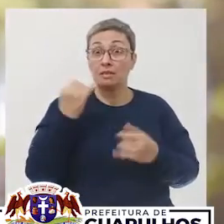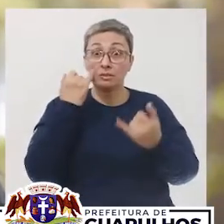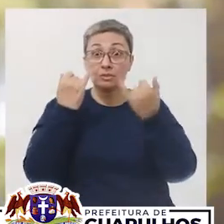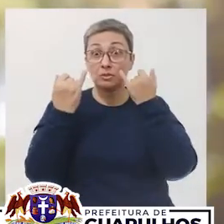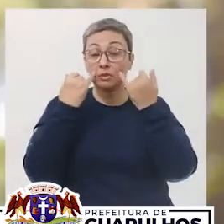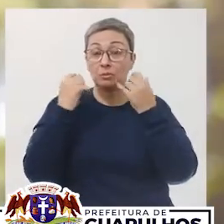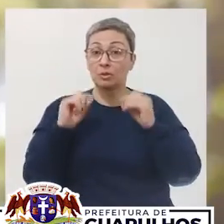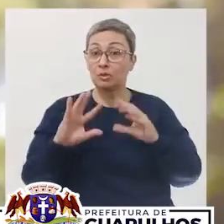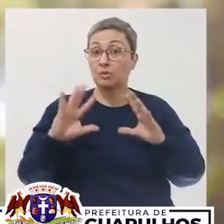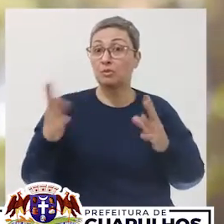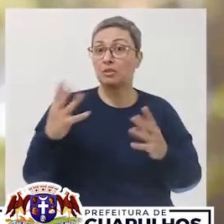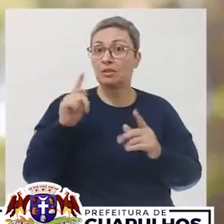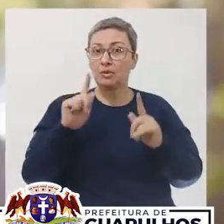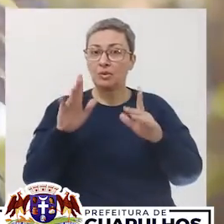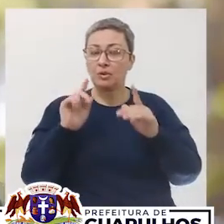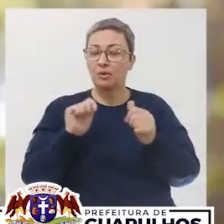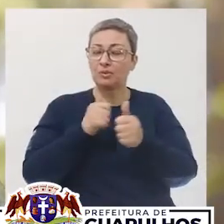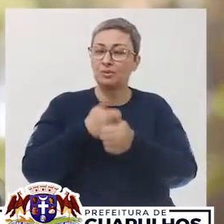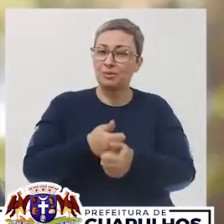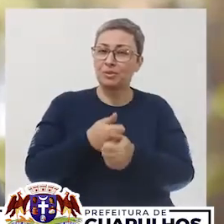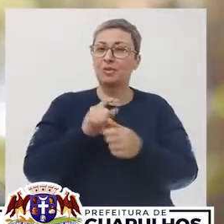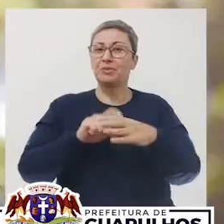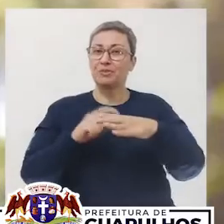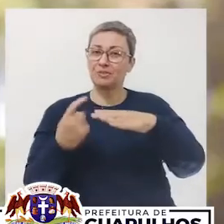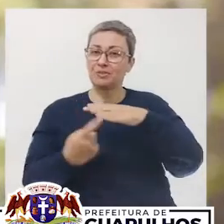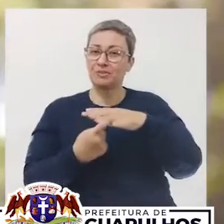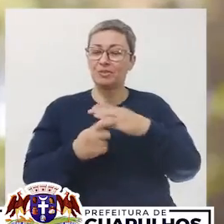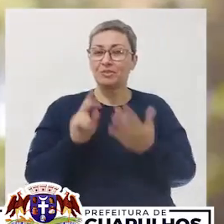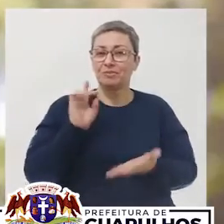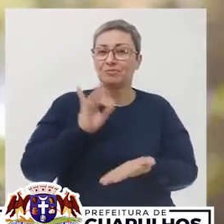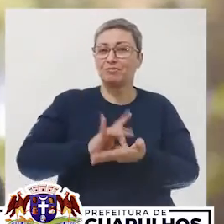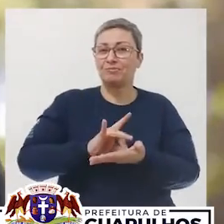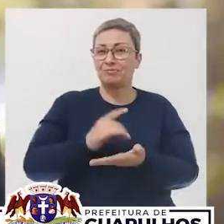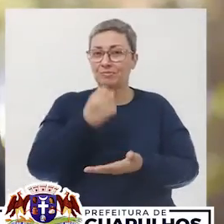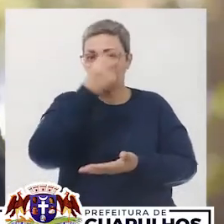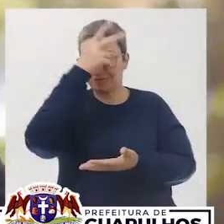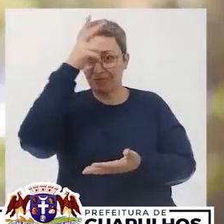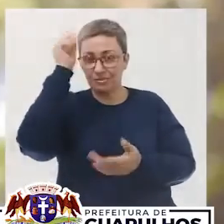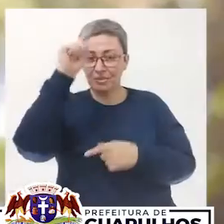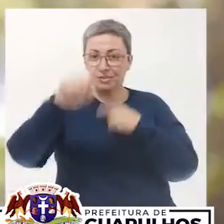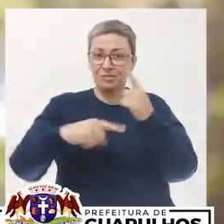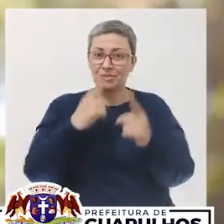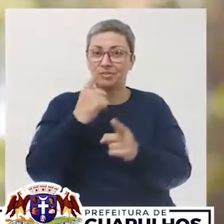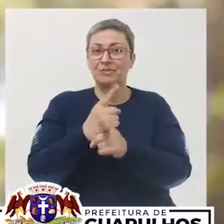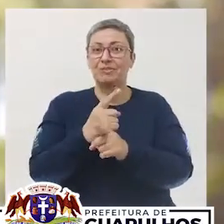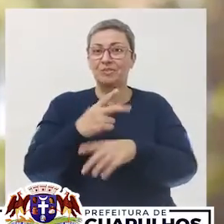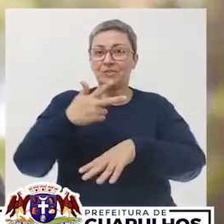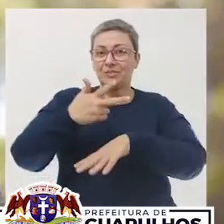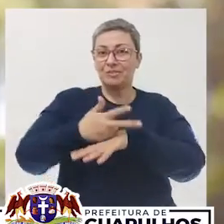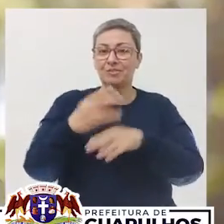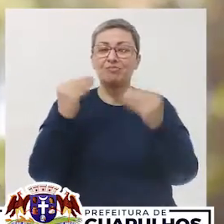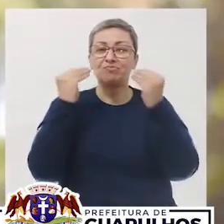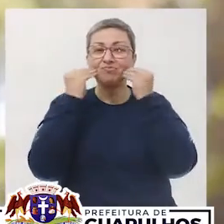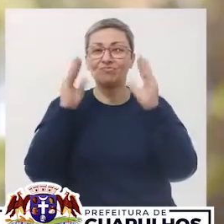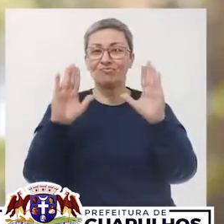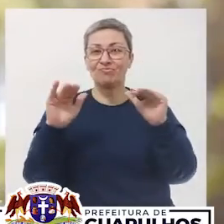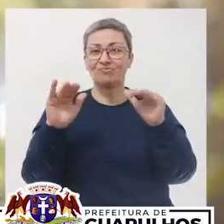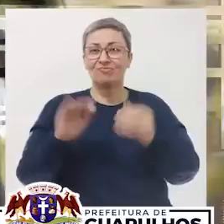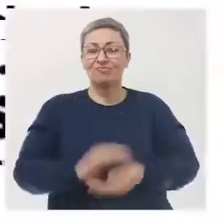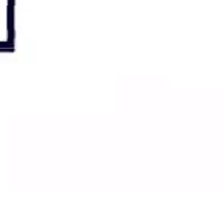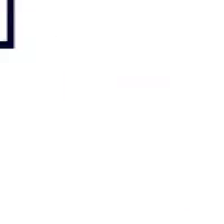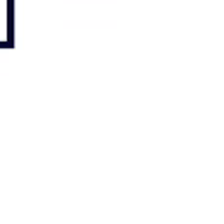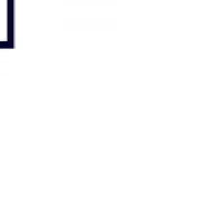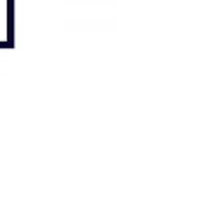por dentro de tudo o que acontece em Guarulhos, segue a gente nas nossas redes oficiais da Prefeitura. A gente se vê no próximo vídeo. Um beijo grande.